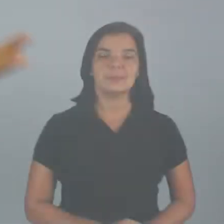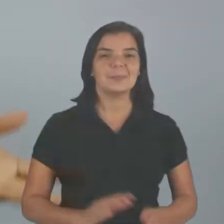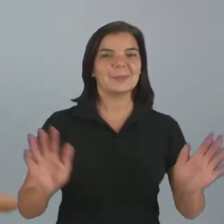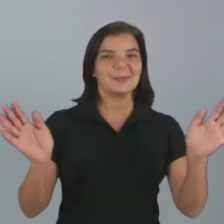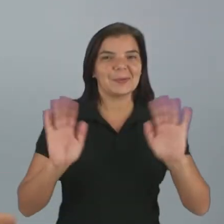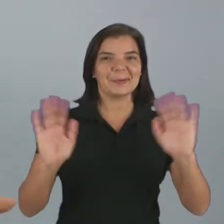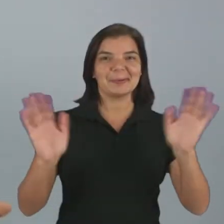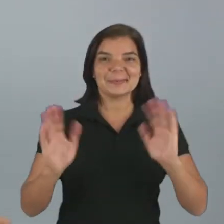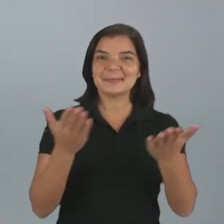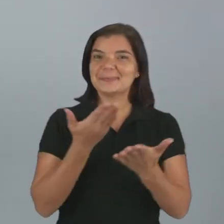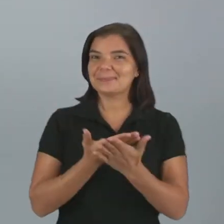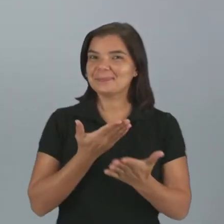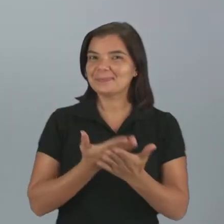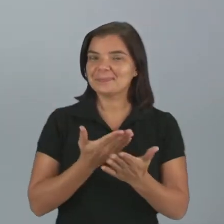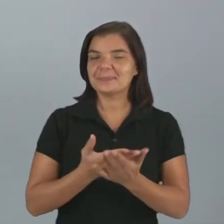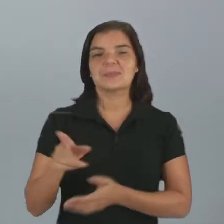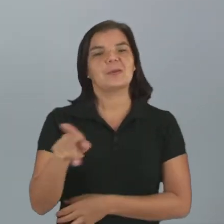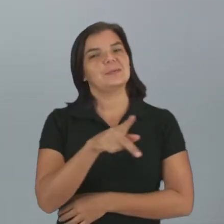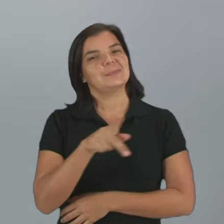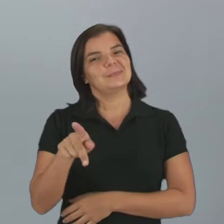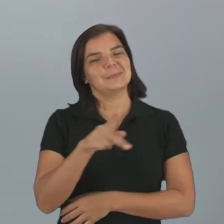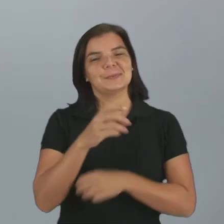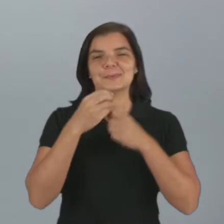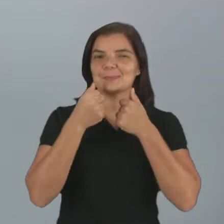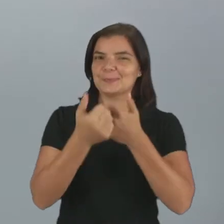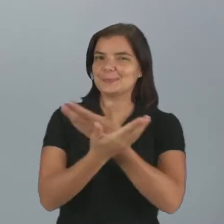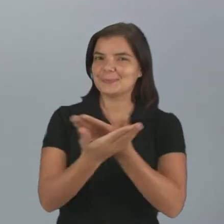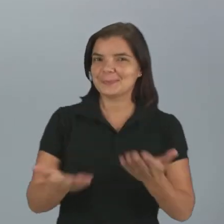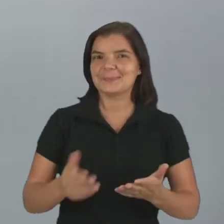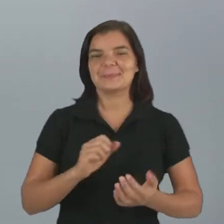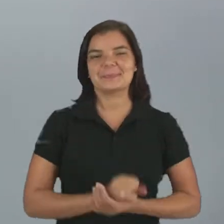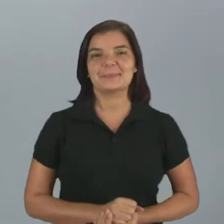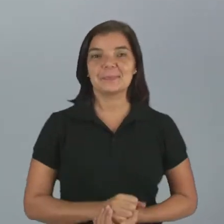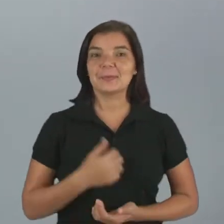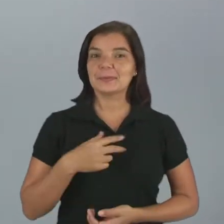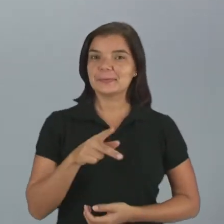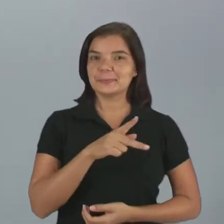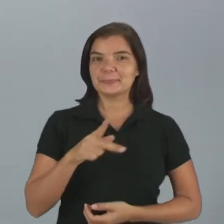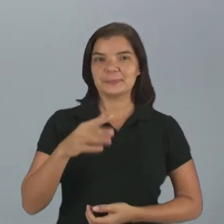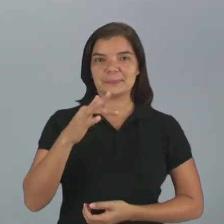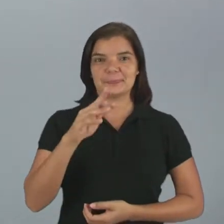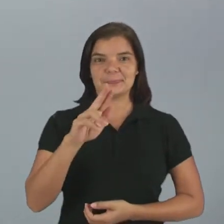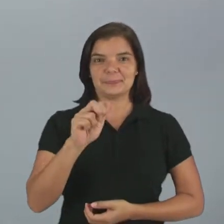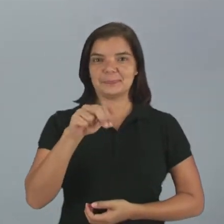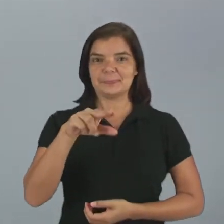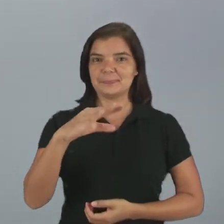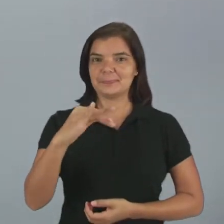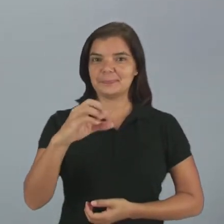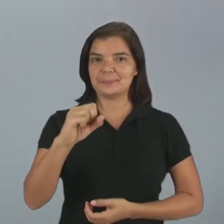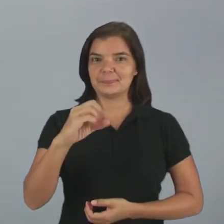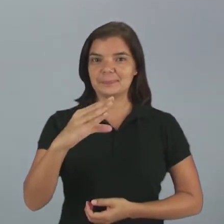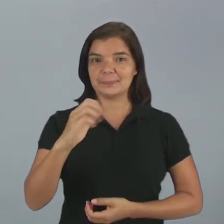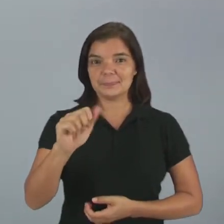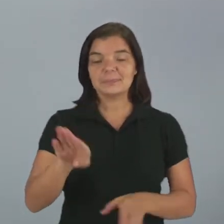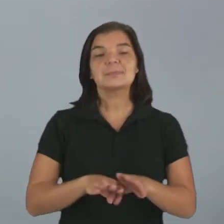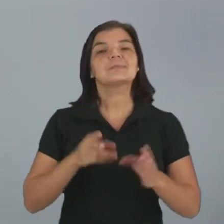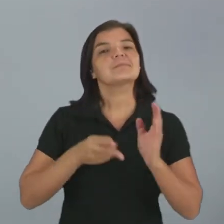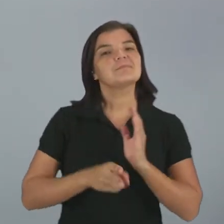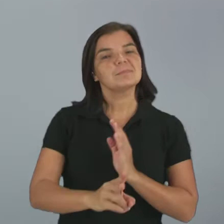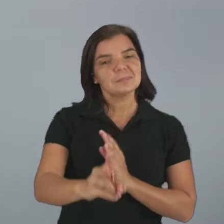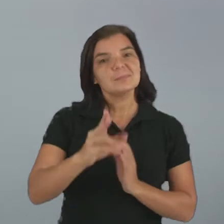Olá estudantes, professores, tudo bem com vocês? Sou a professora Francisca e vamos dar